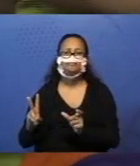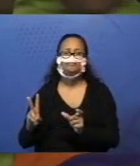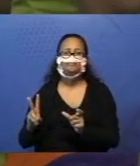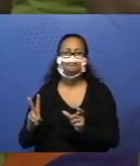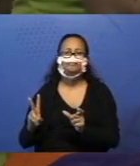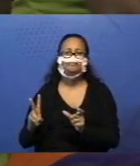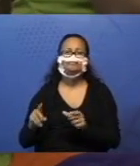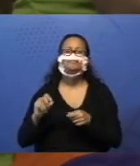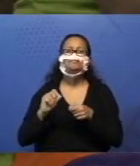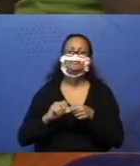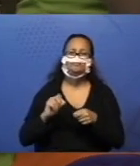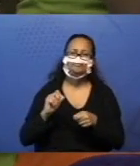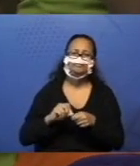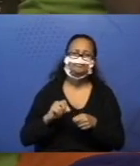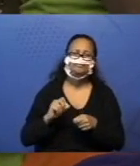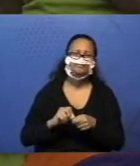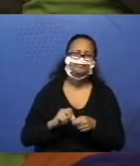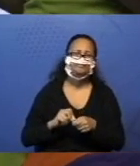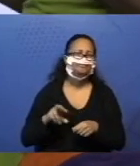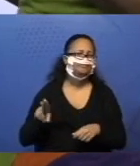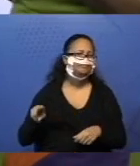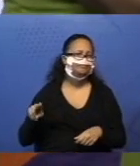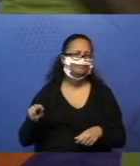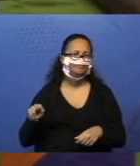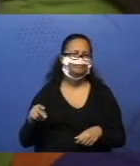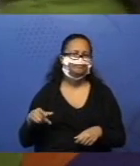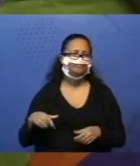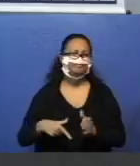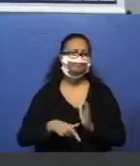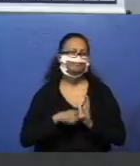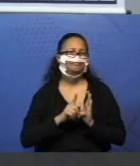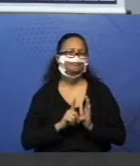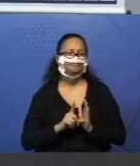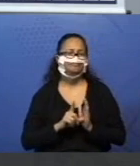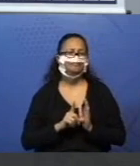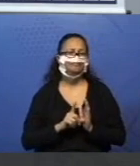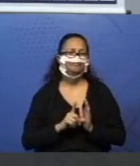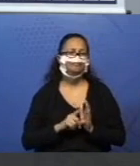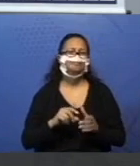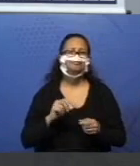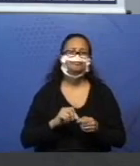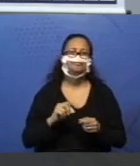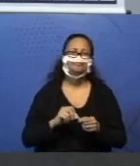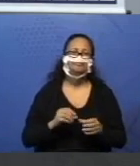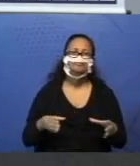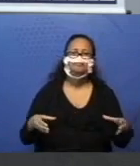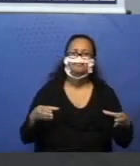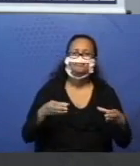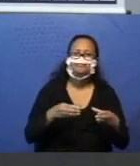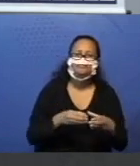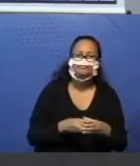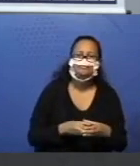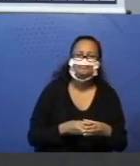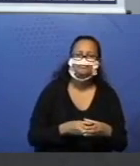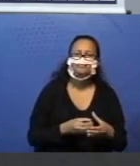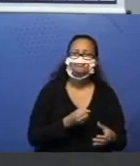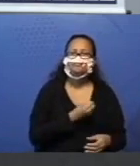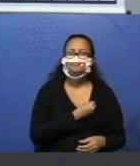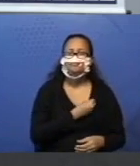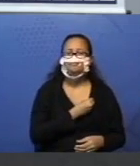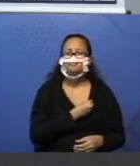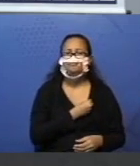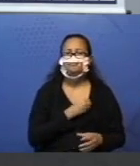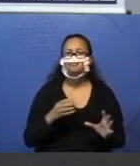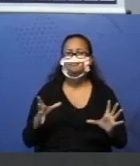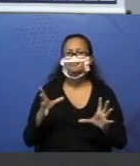vamos fazer a mesma coisa da página anterior. Nós vamos fazer composições. Nós vamos juntar duas barrinhas